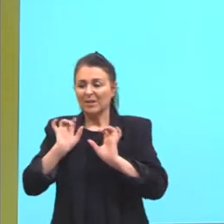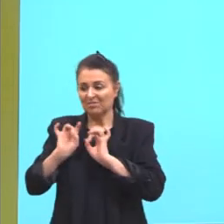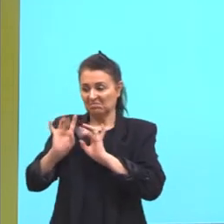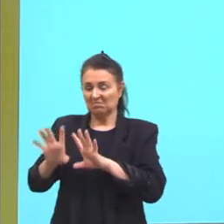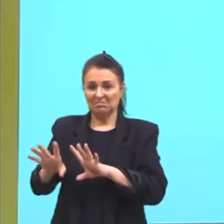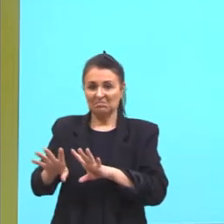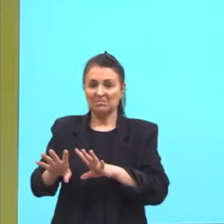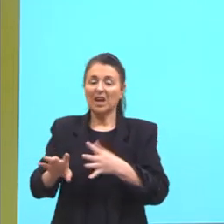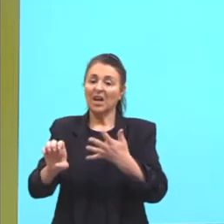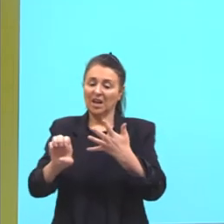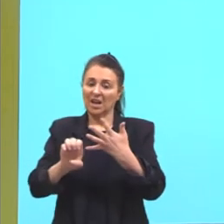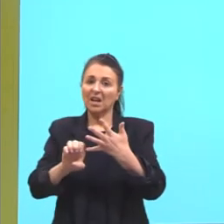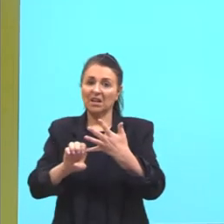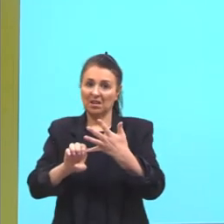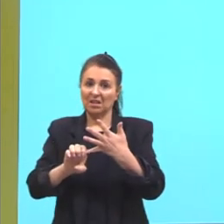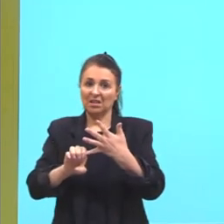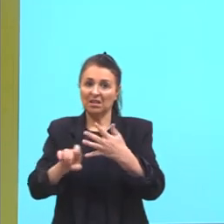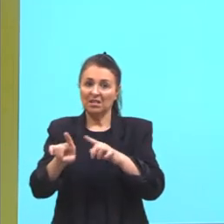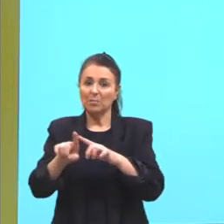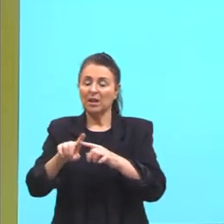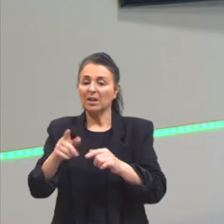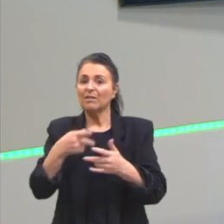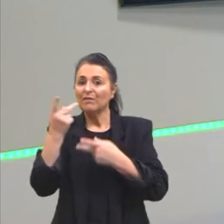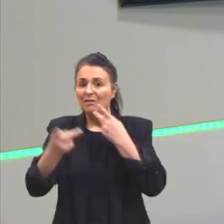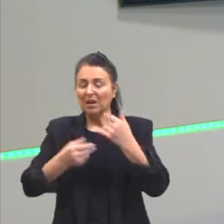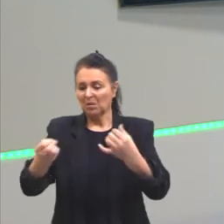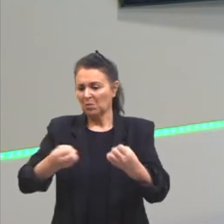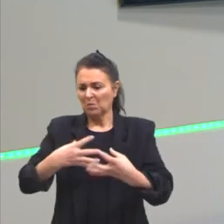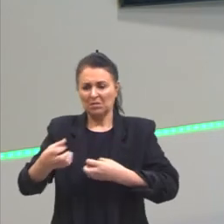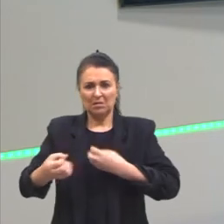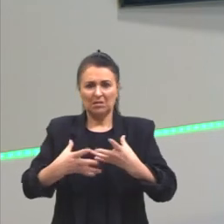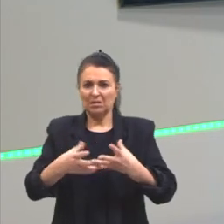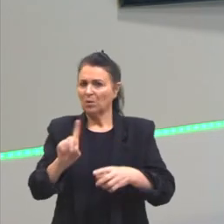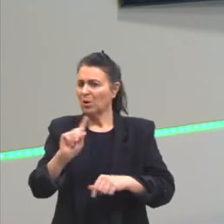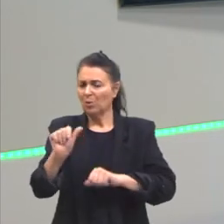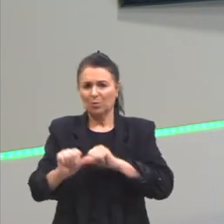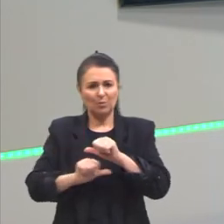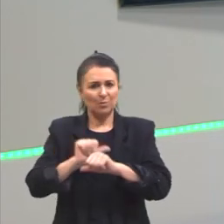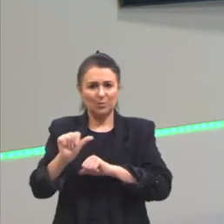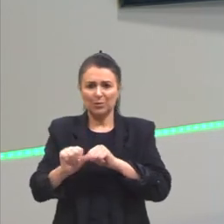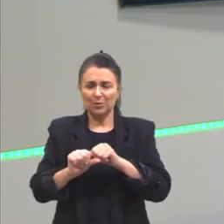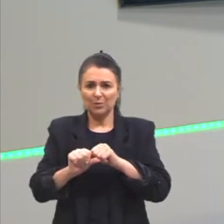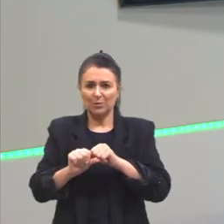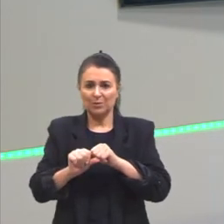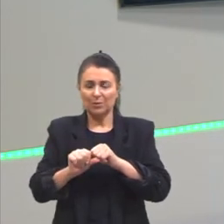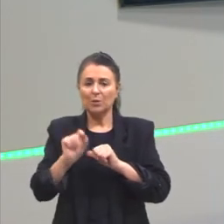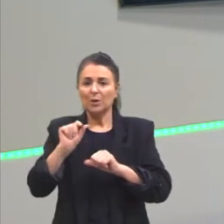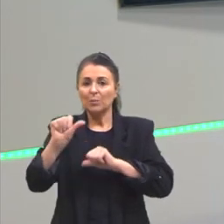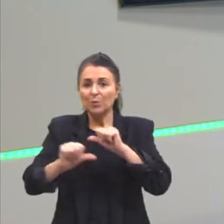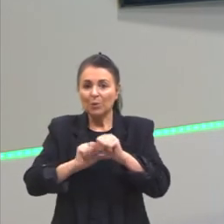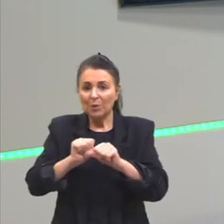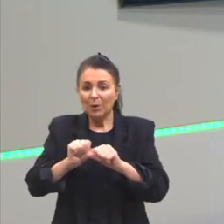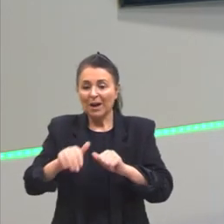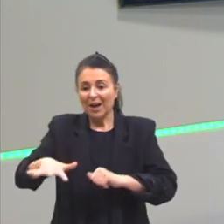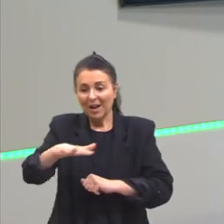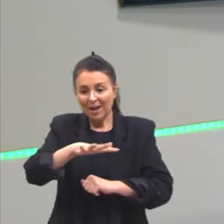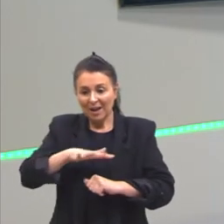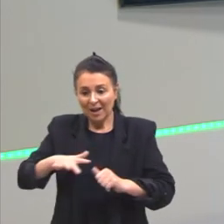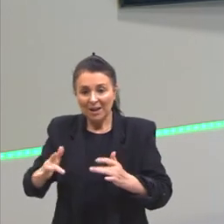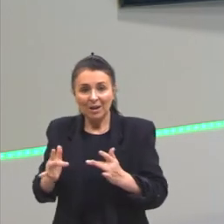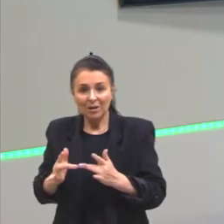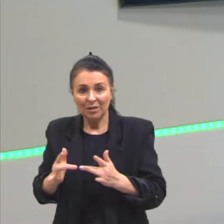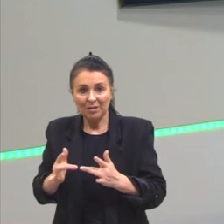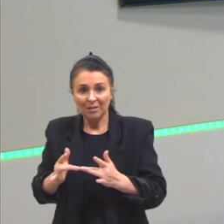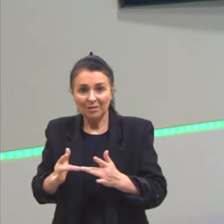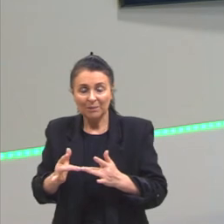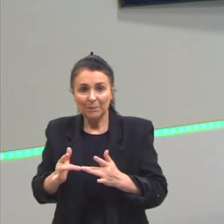a E, que trabalha com concentração. Não mudou a concentração o fato de cortar os alimentos. Mudou a área de contato. Então,